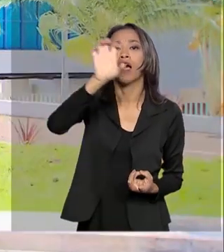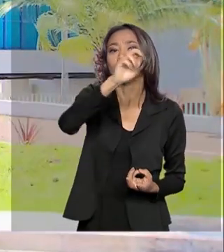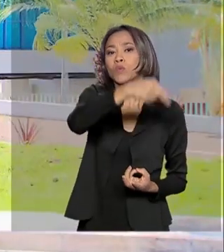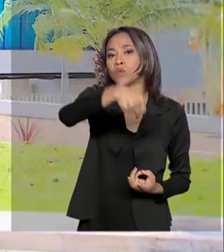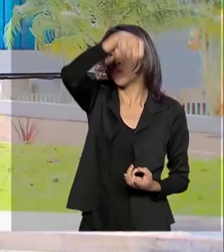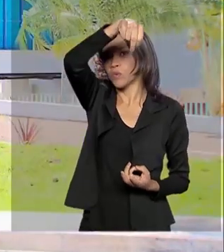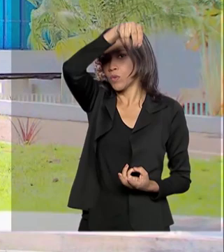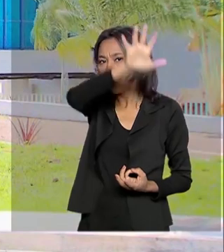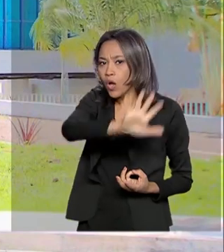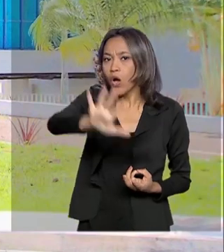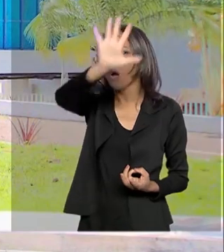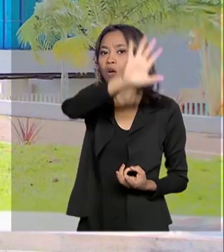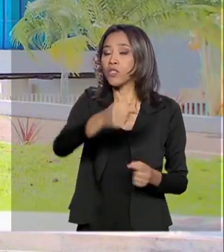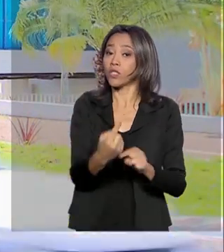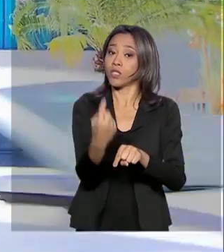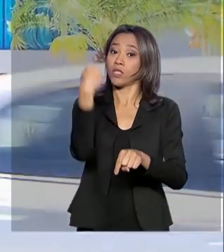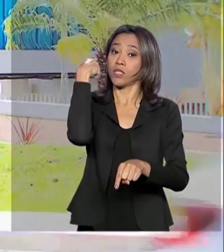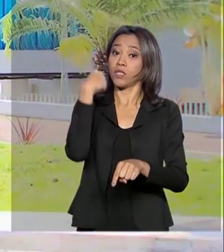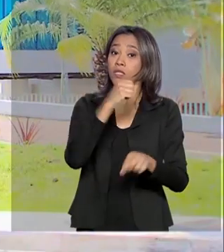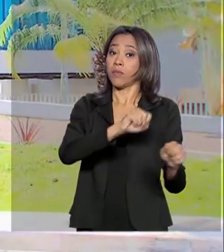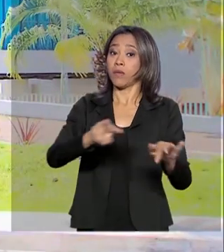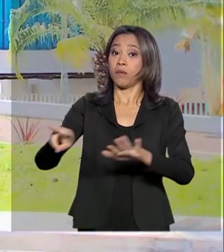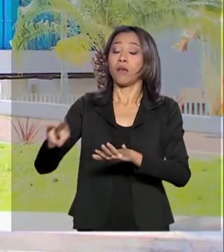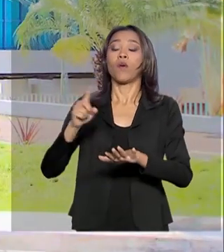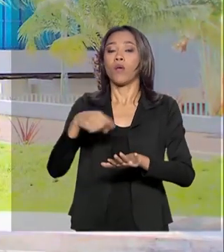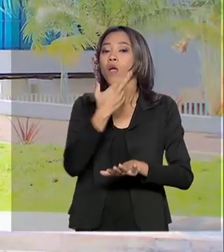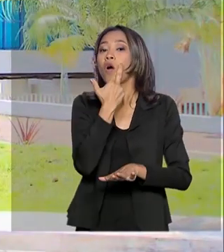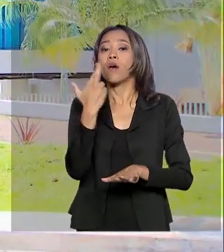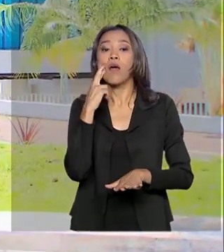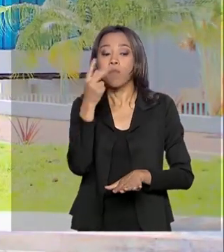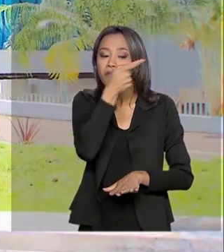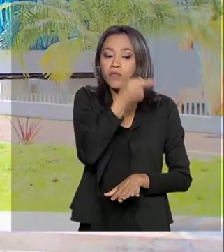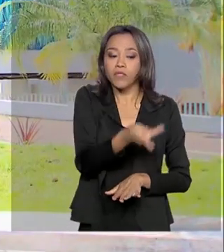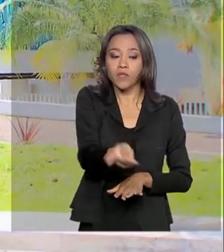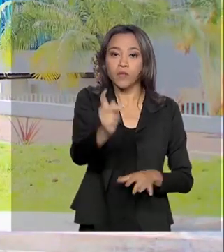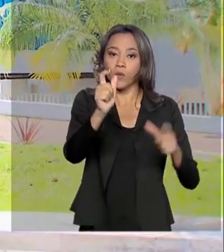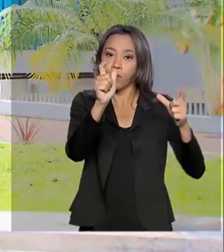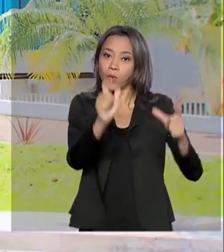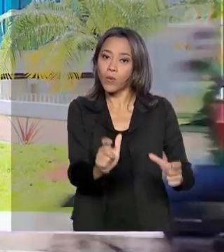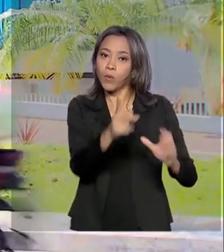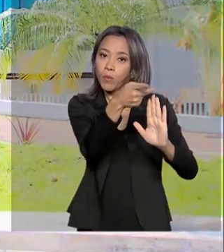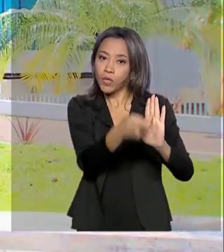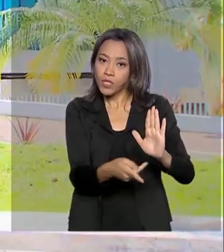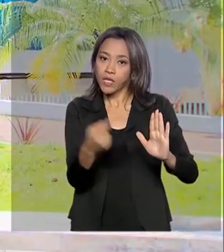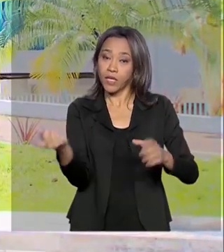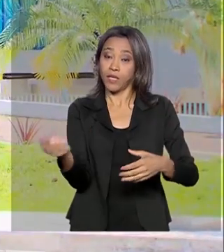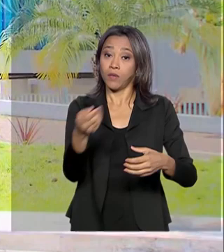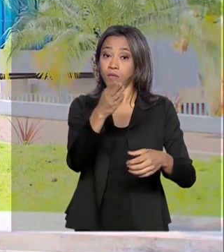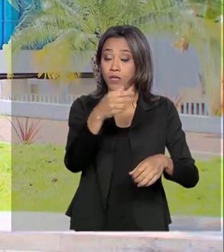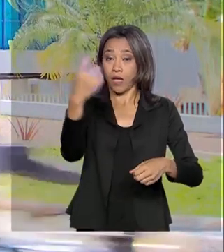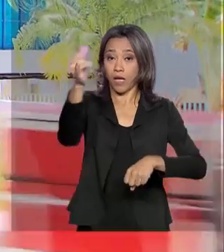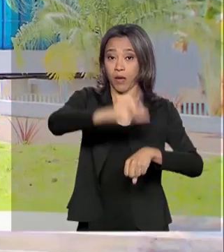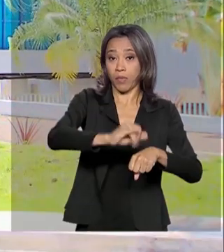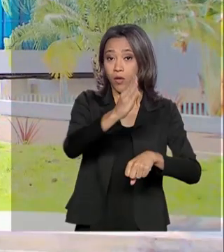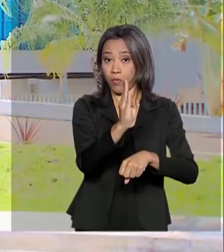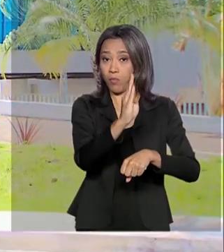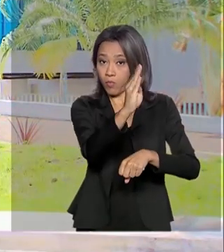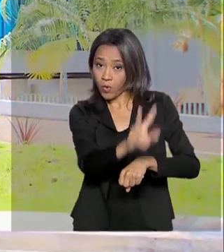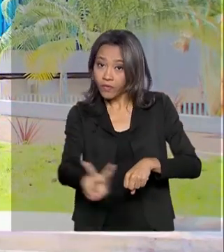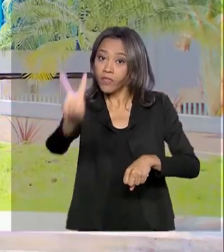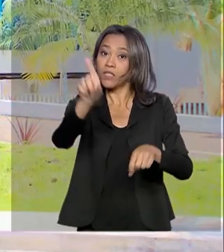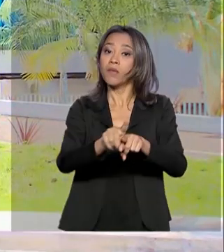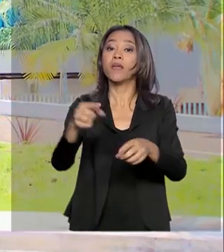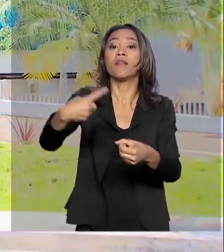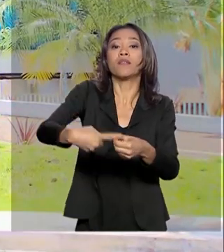passada, ele esteve em Roraima, onde acompanhou os trabalhos da Operação Acolhida, em Boa Vista e na cidade de Pacaraima.